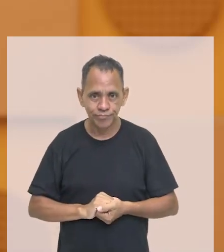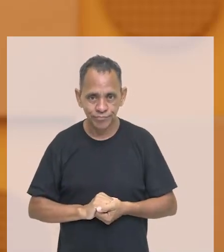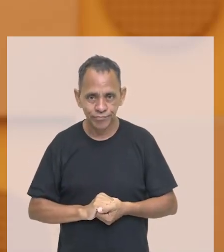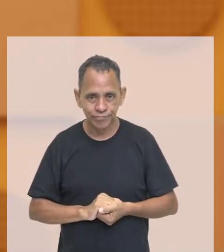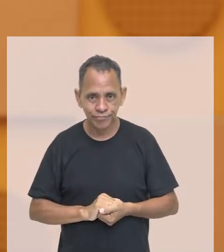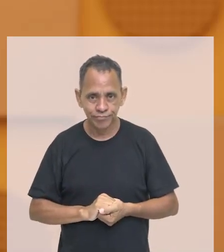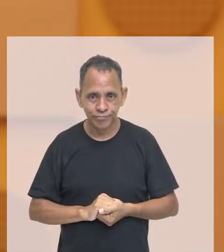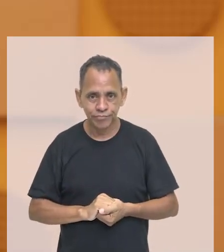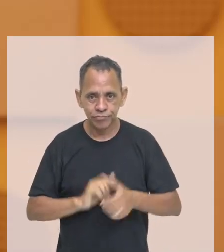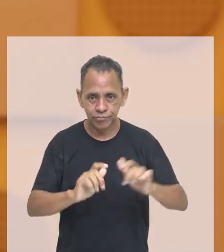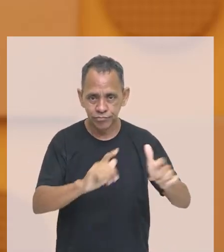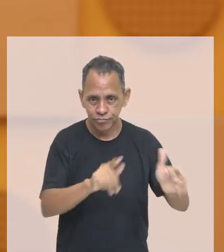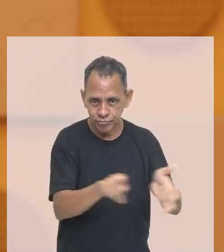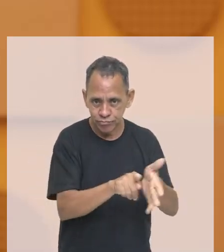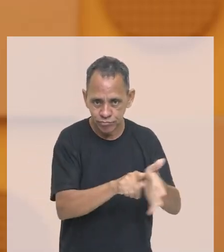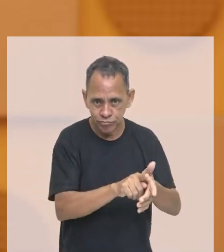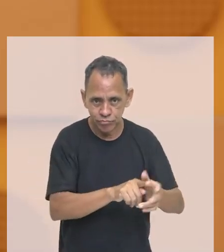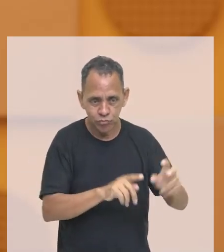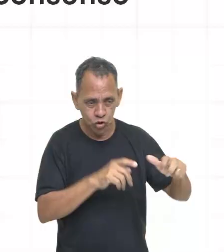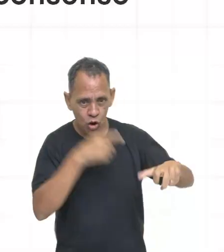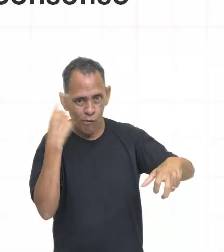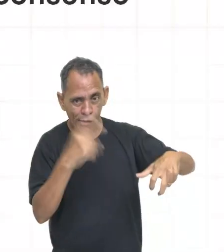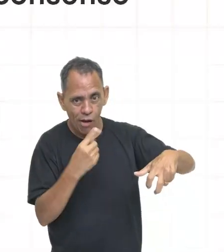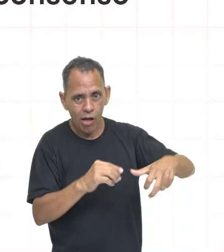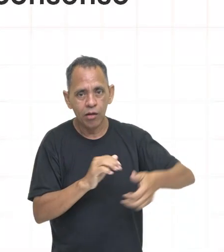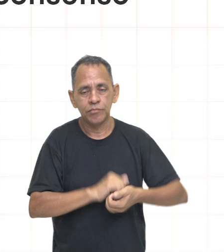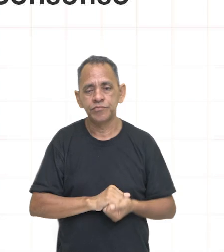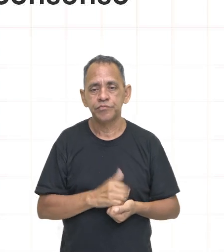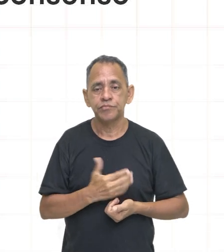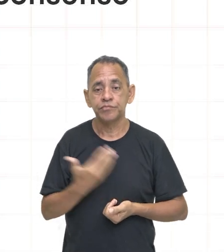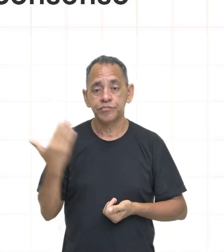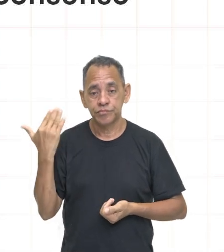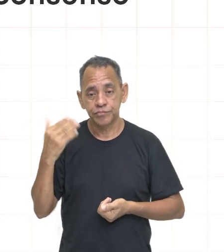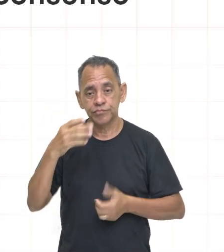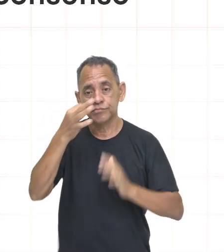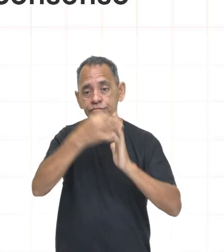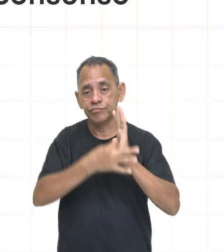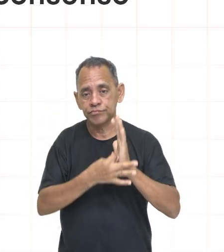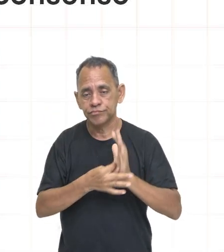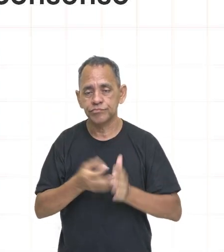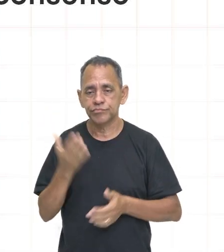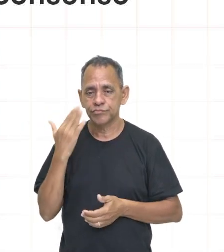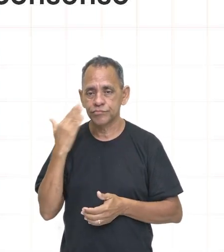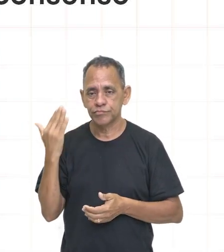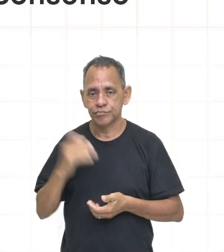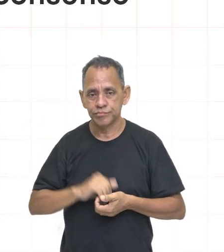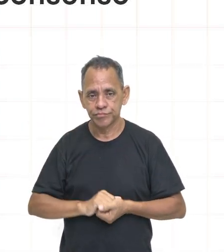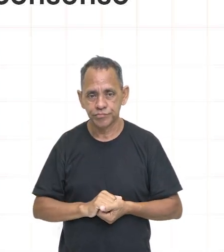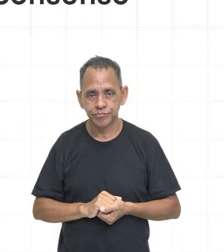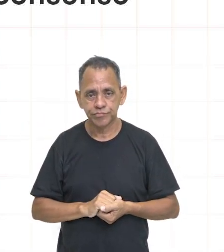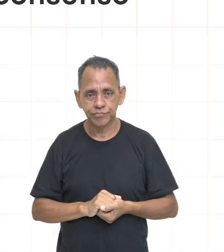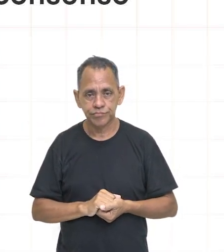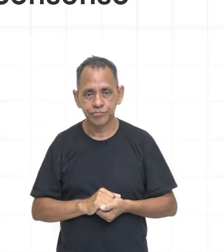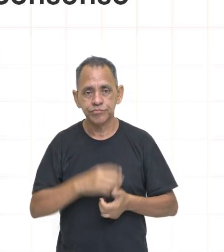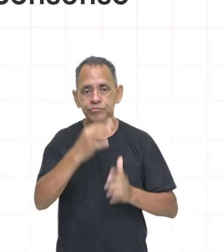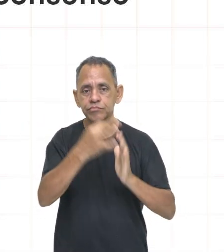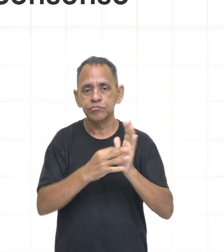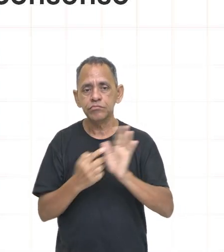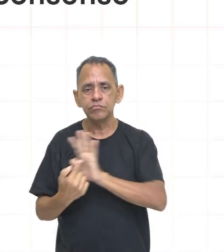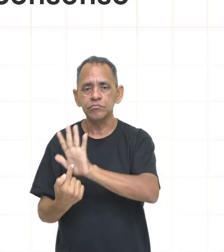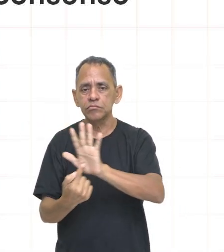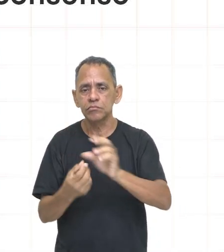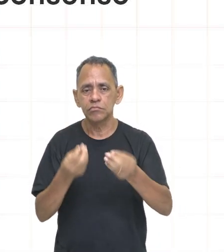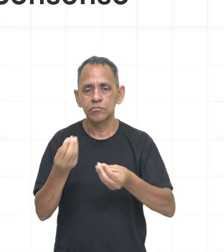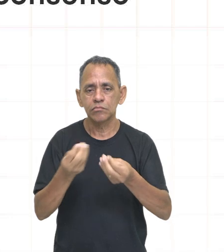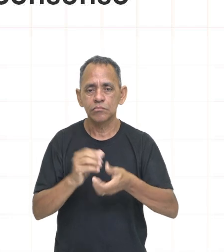entender um pouquinho mais sobre essa transição lenta, gradual e segura. Vamos lá, galera. Abertura lenta, gradual